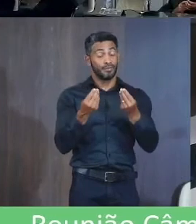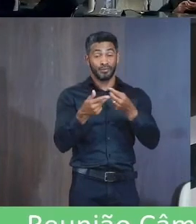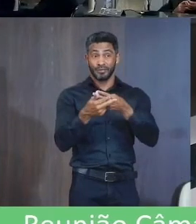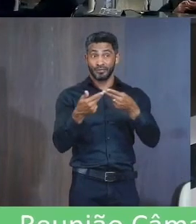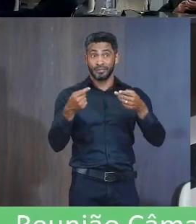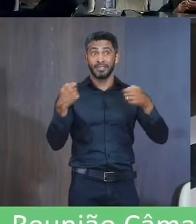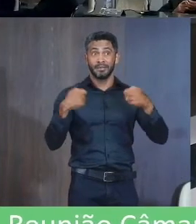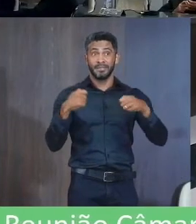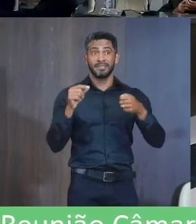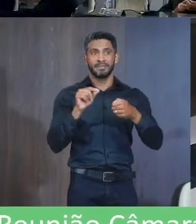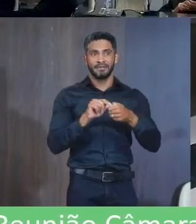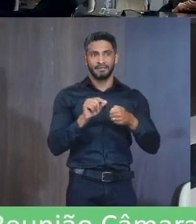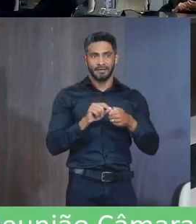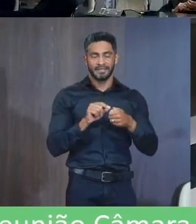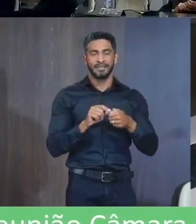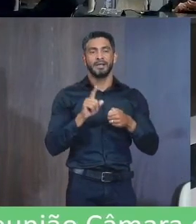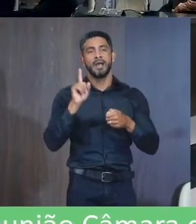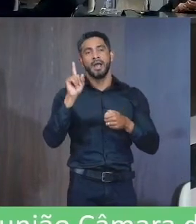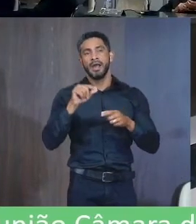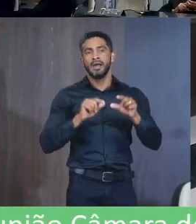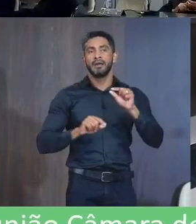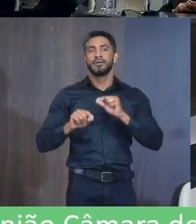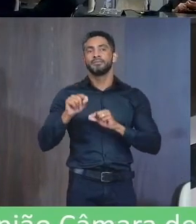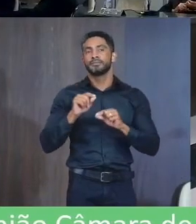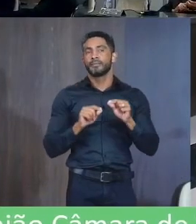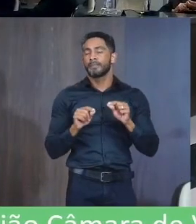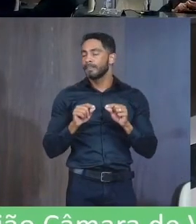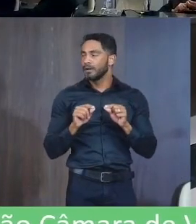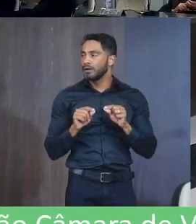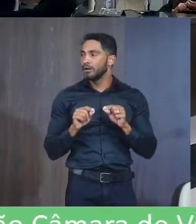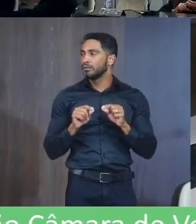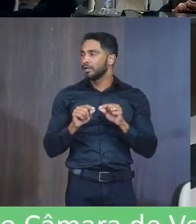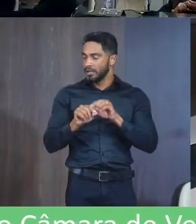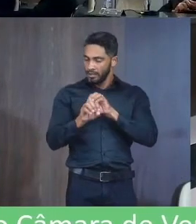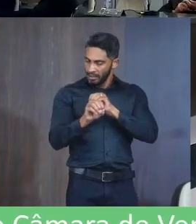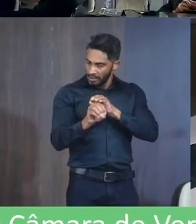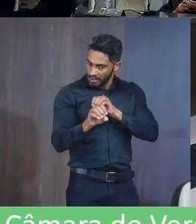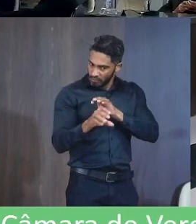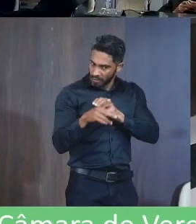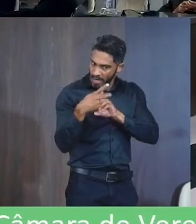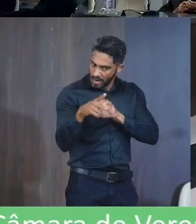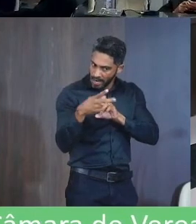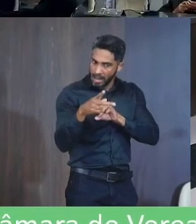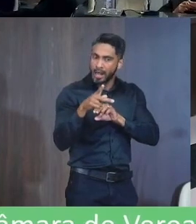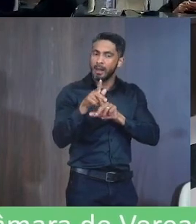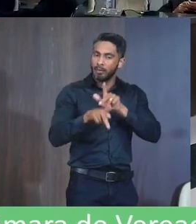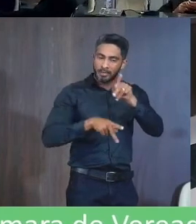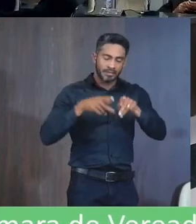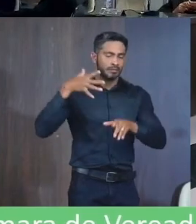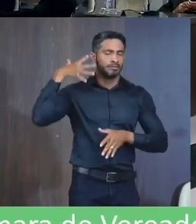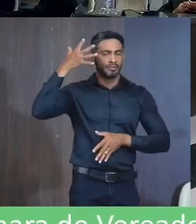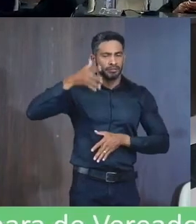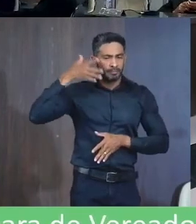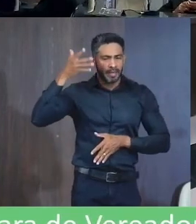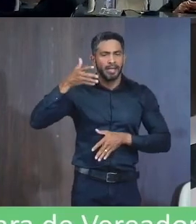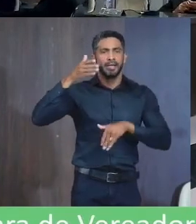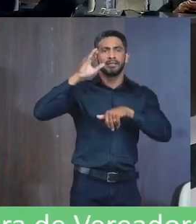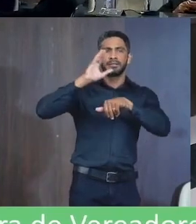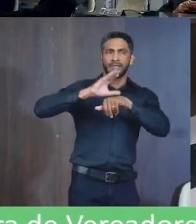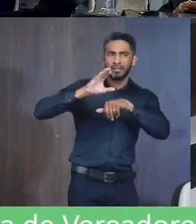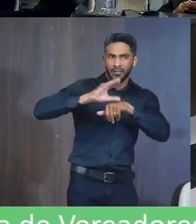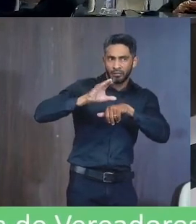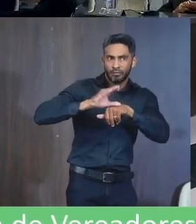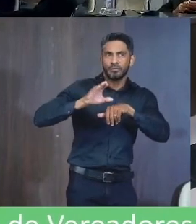fazer Então uma das soluções Seria Educar a população Através de palestras Através de curso E